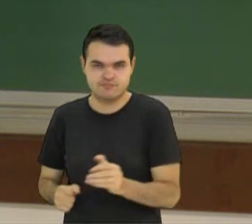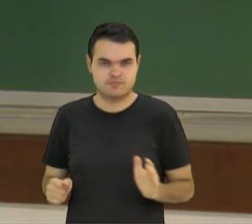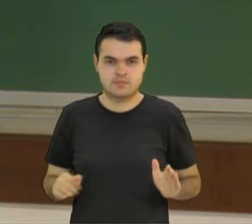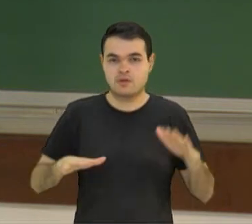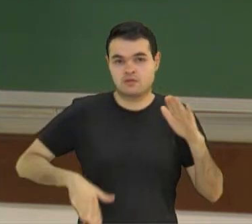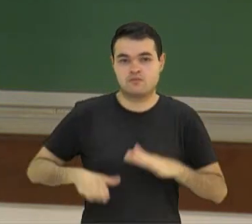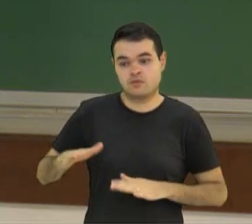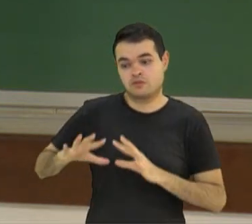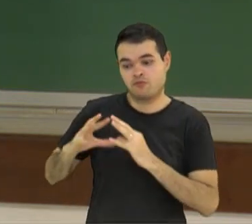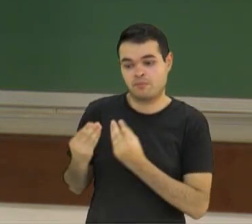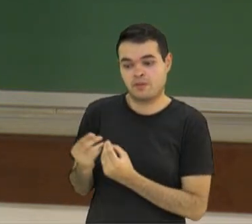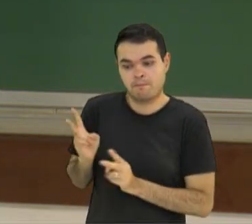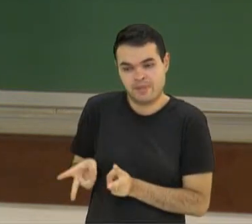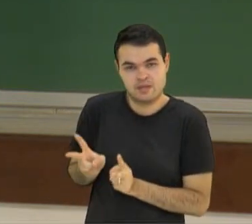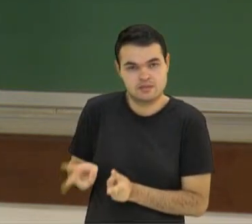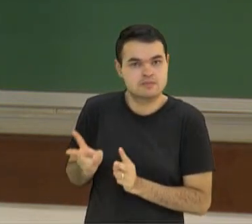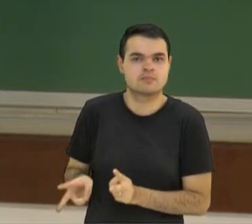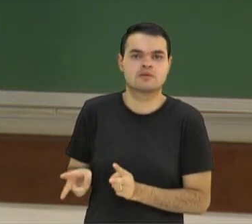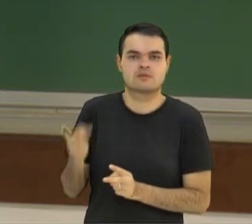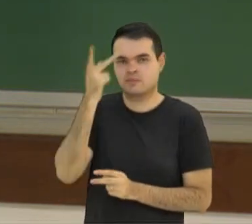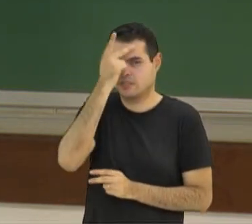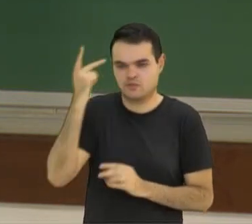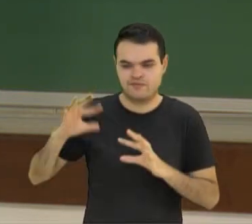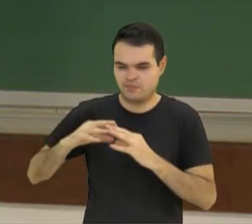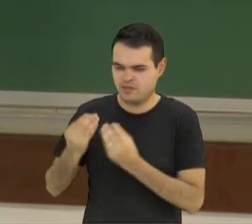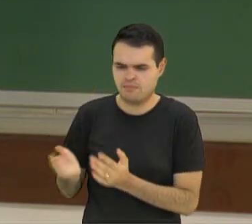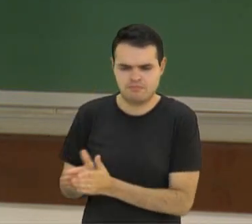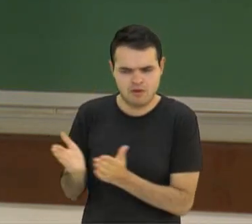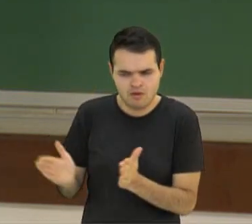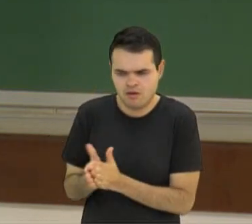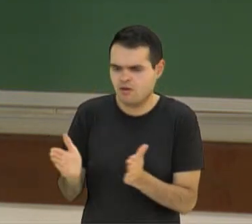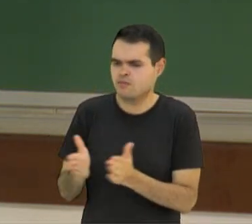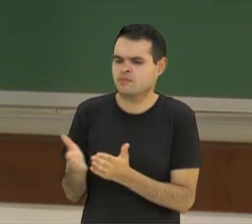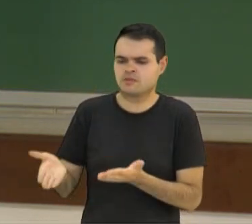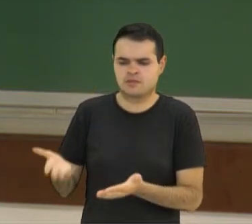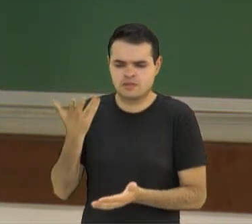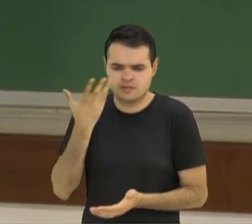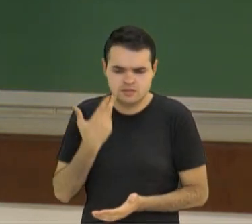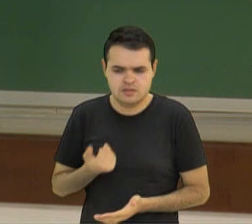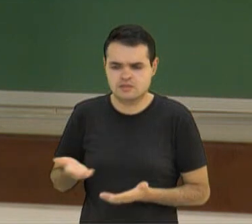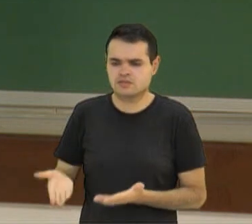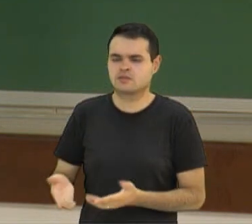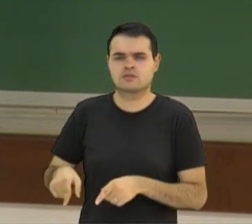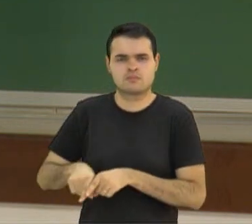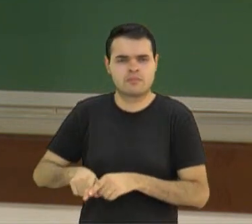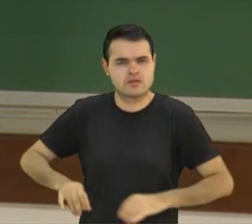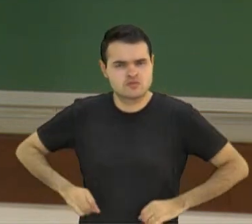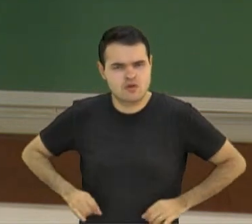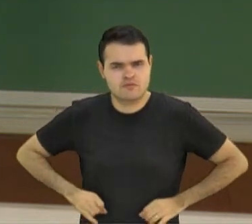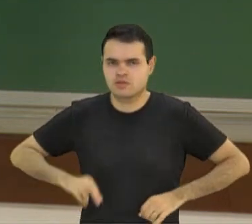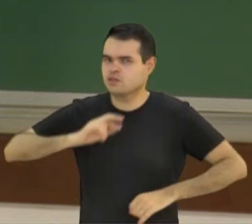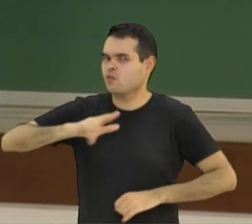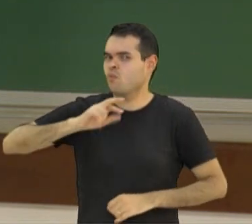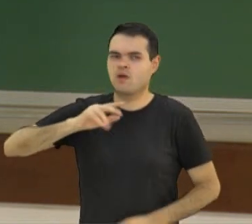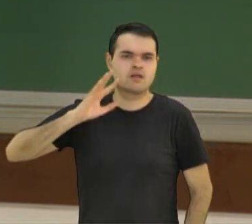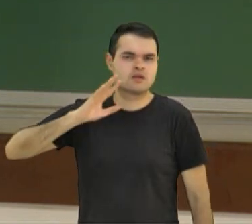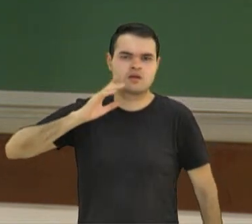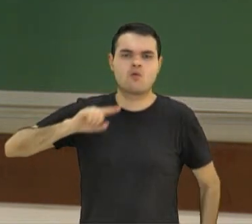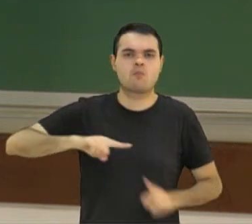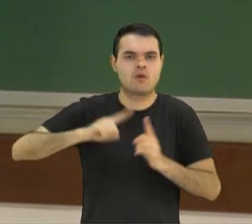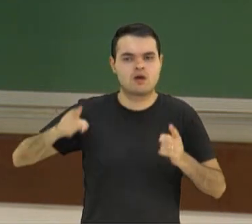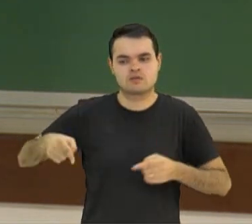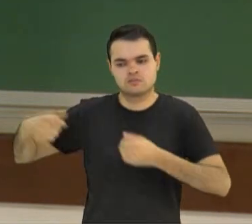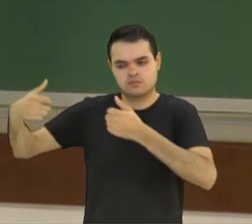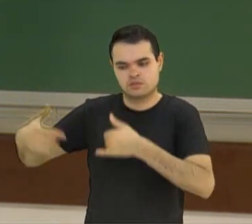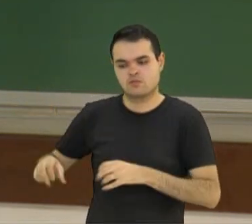fosse uma mesma família, toda família em situação de miséria e aí colocam as suas crianças, o que também não é legal, mas é um pouco mais